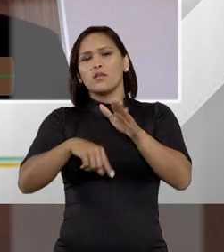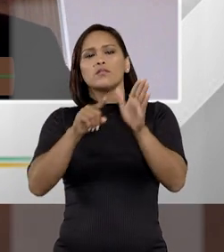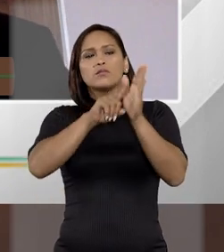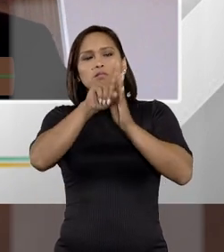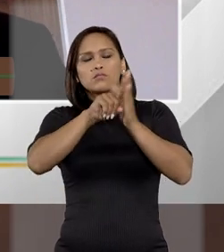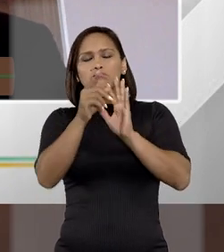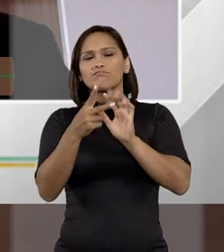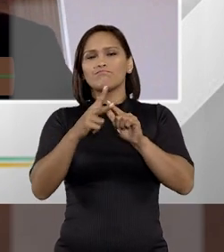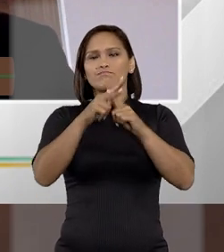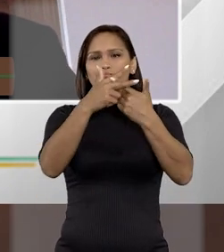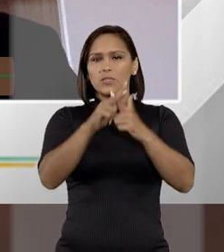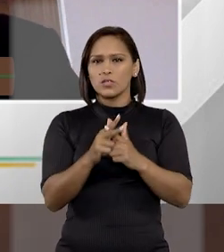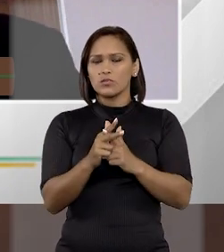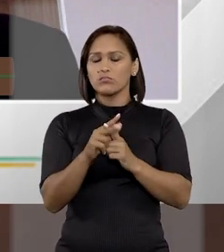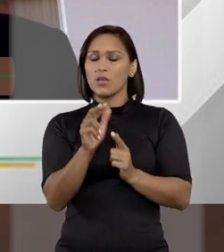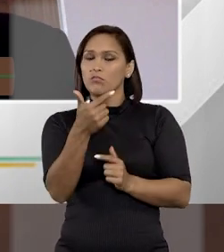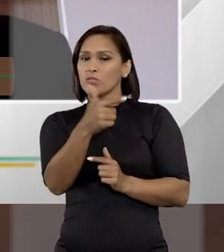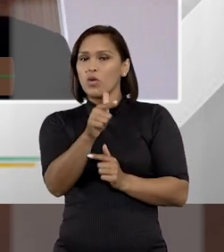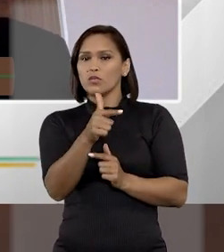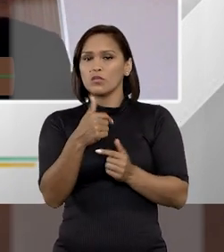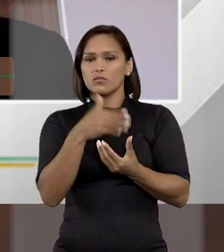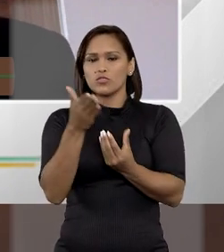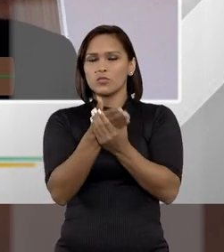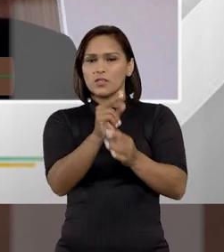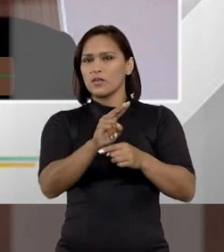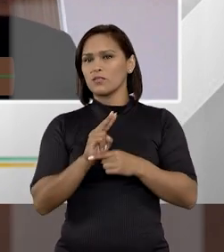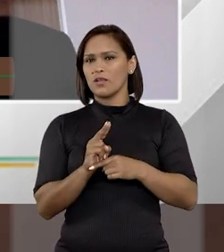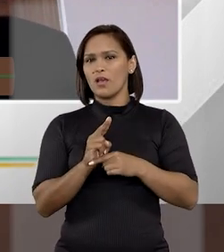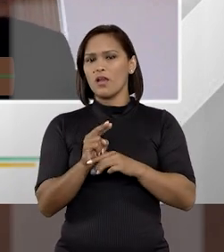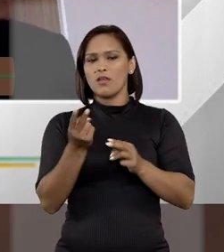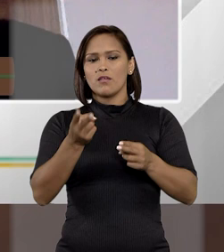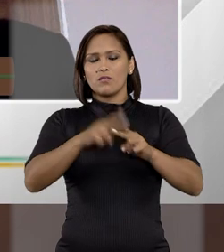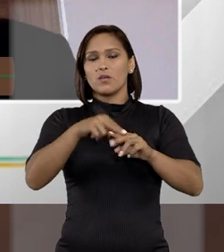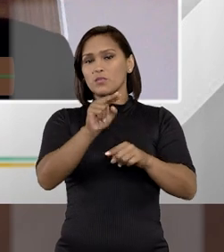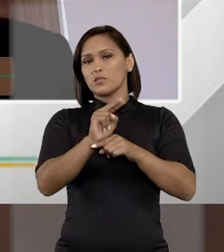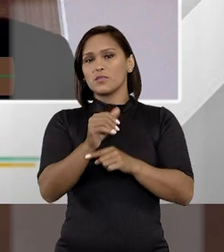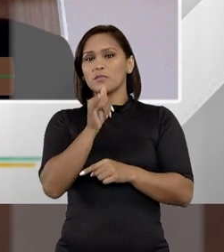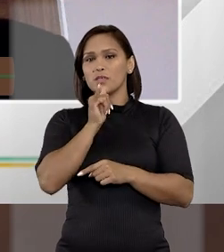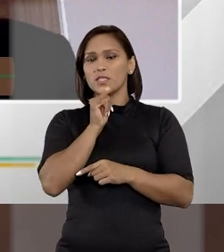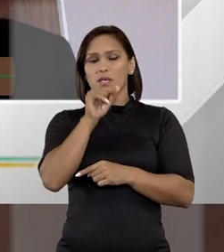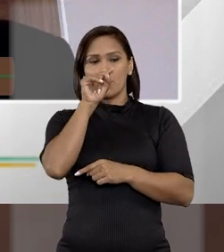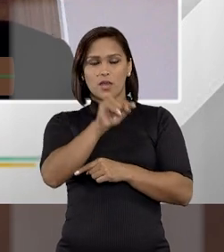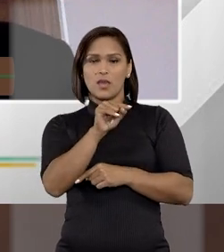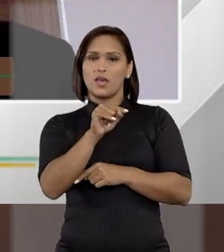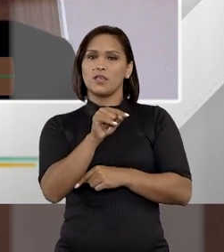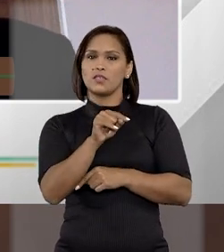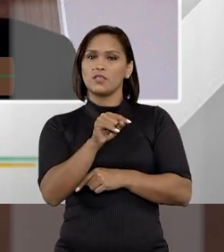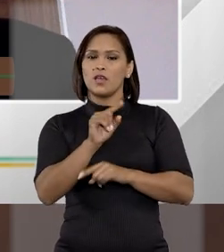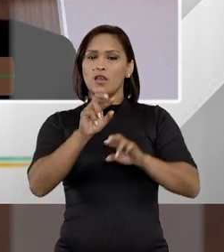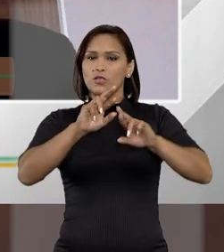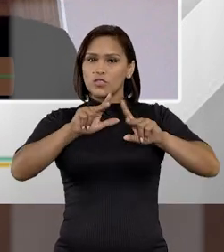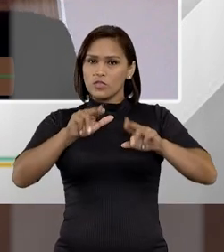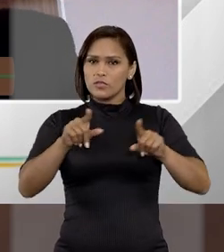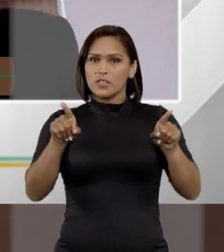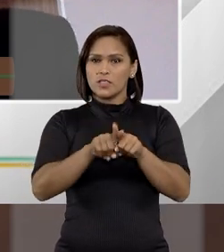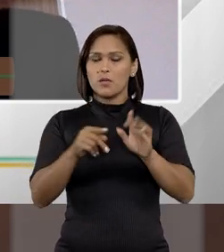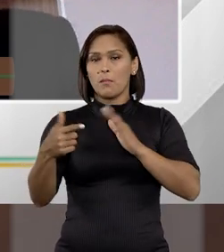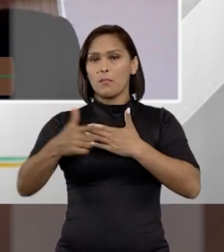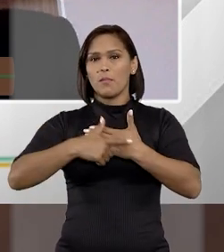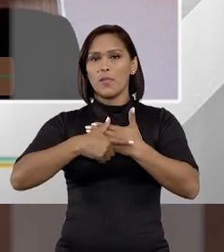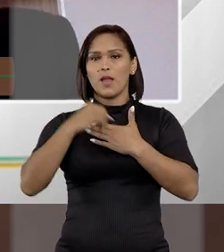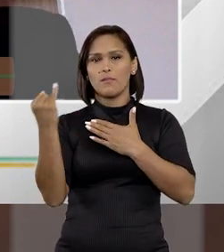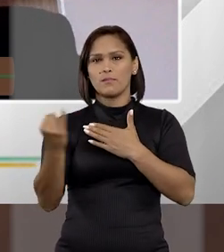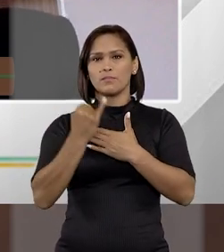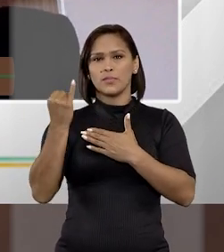da manutenção ou não de uma medida cautelar, de prisão provisória, por exemplo. Então, acho que esse é um grande diferencial, um